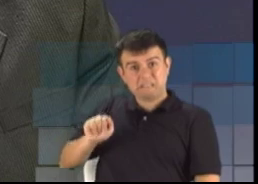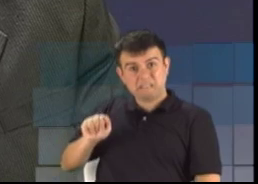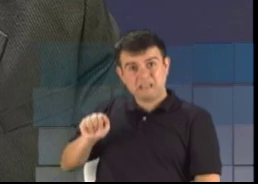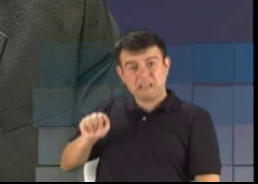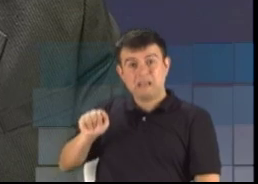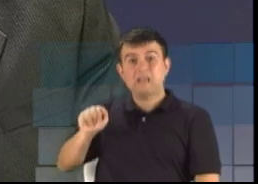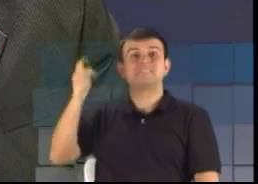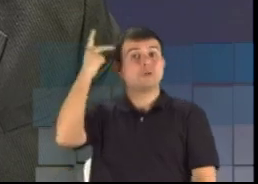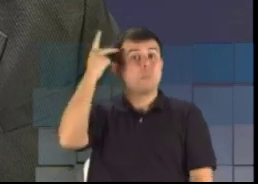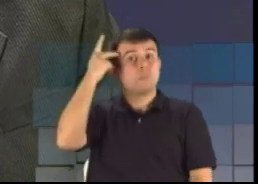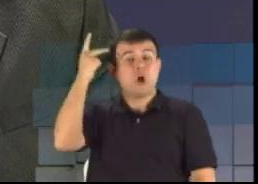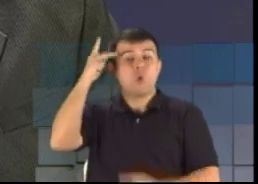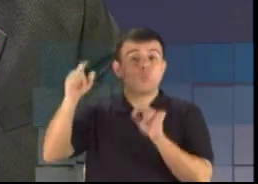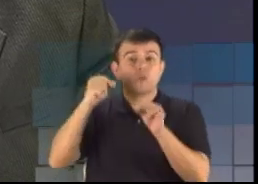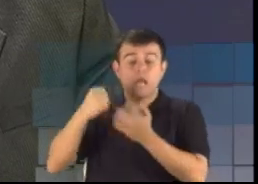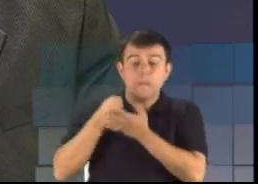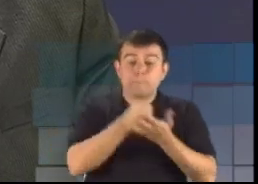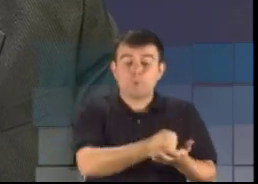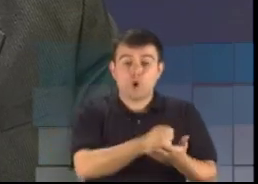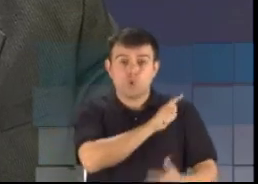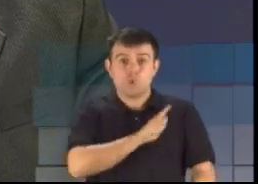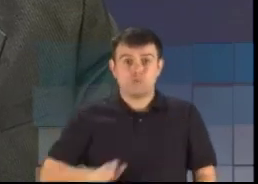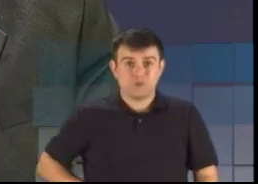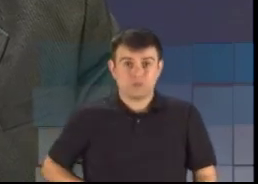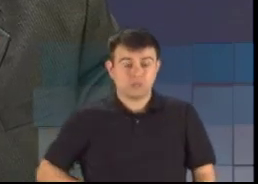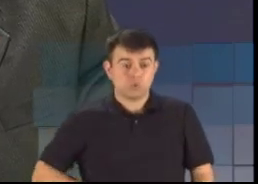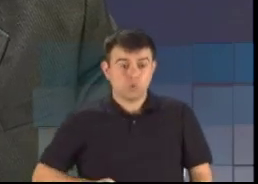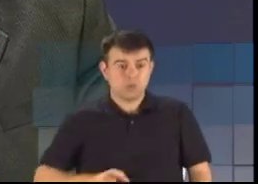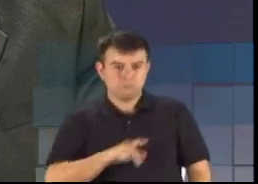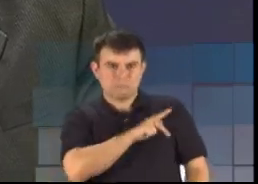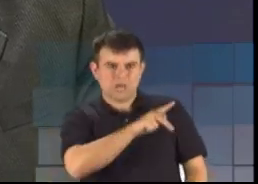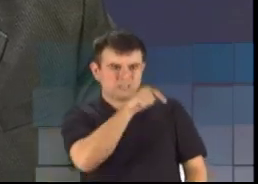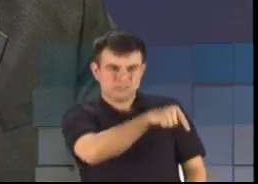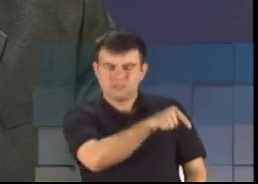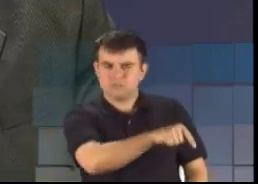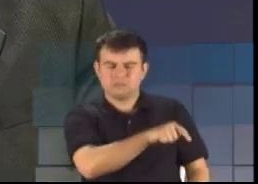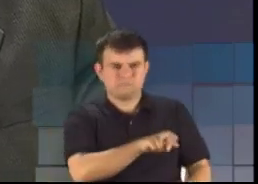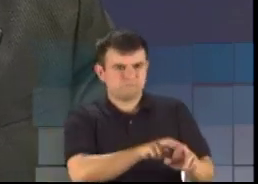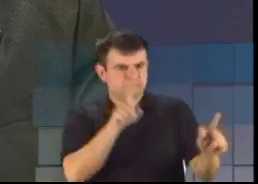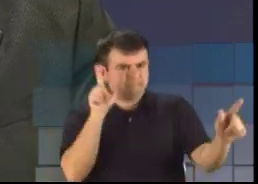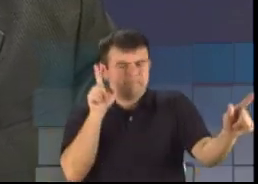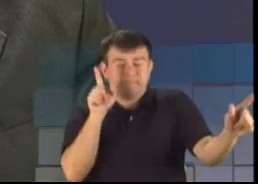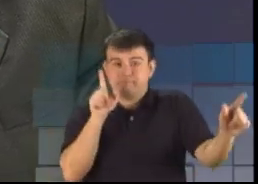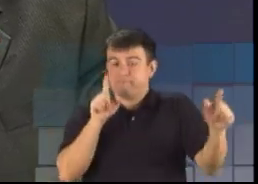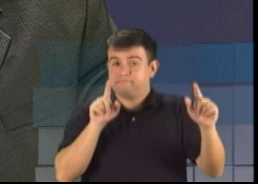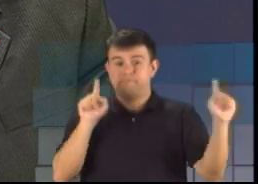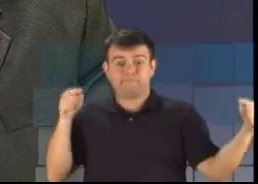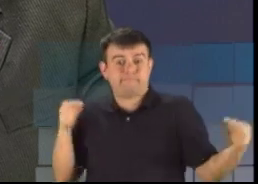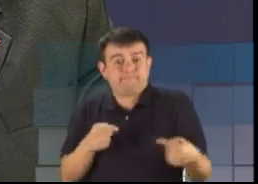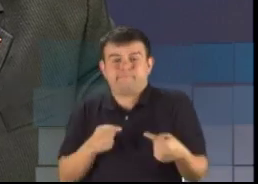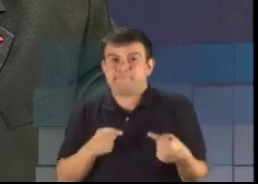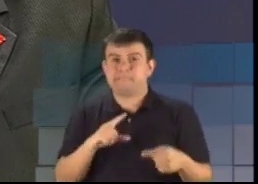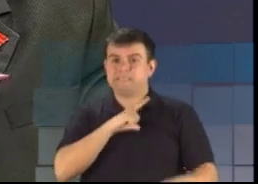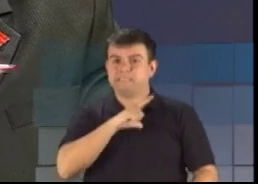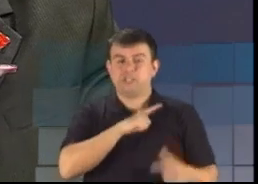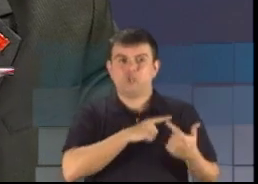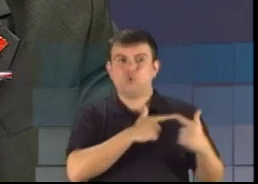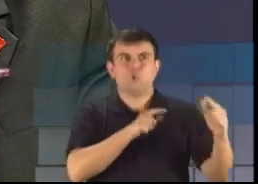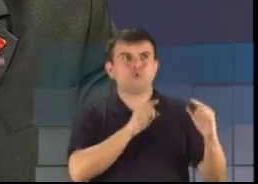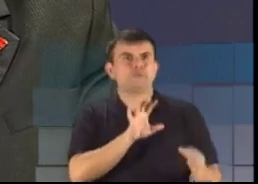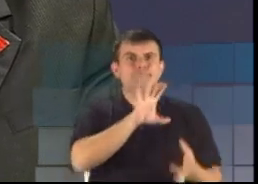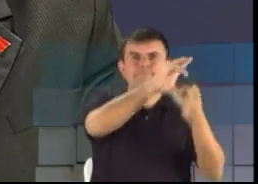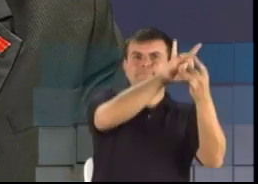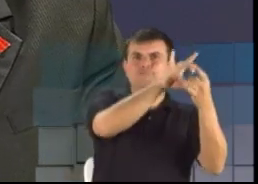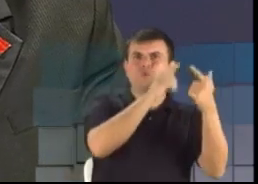está apoiando um governador de um partido totalmente oposto, que tem um outro candidato a presidente. Eu gostaria,